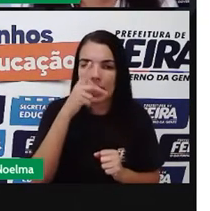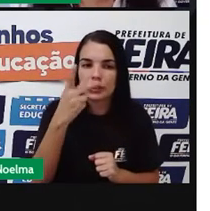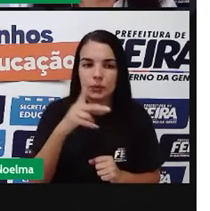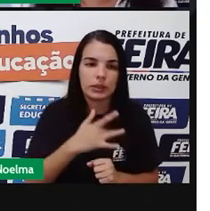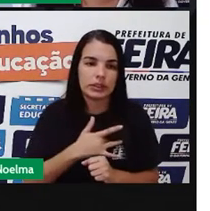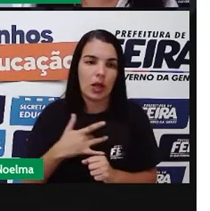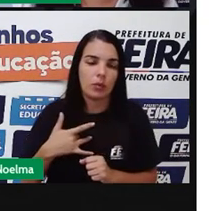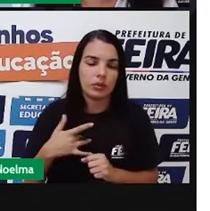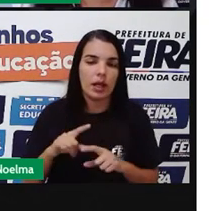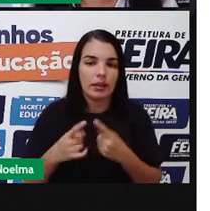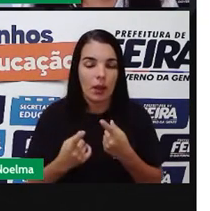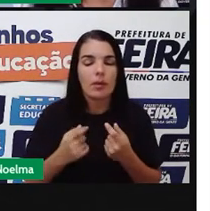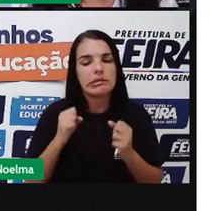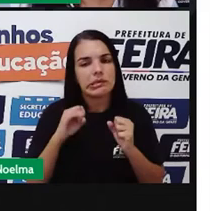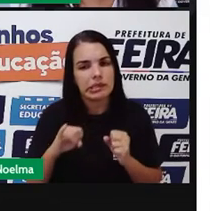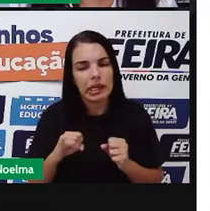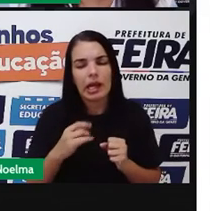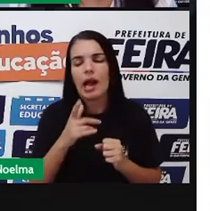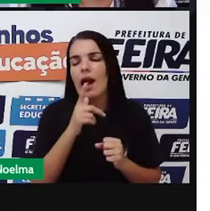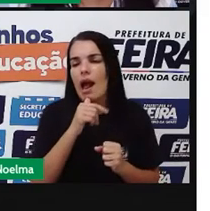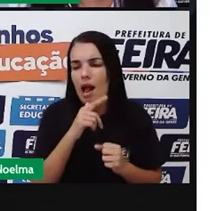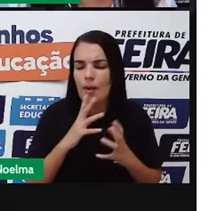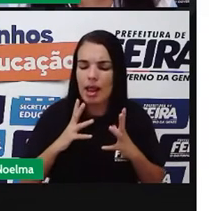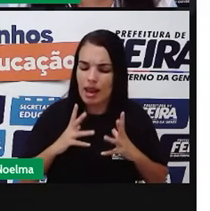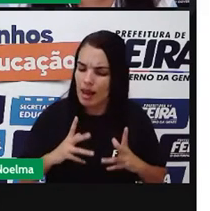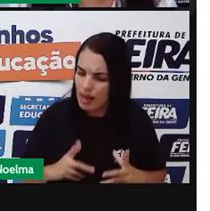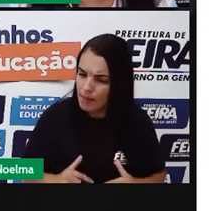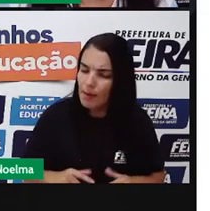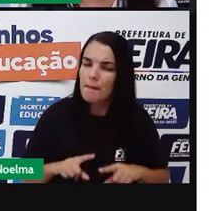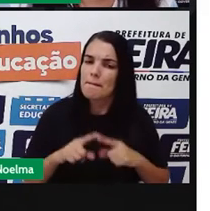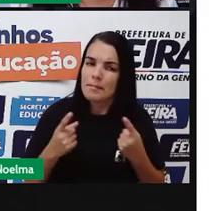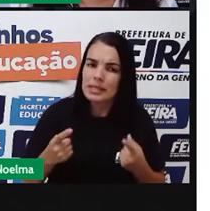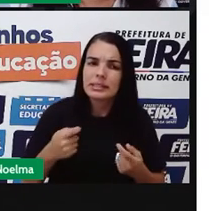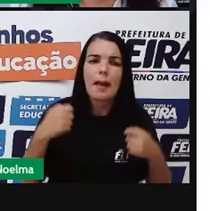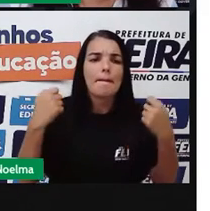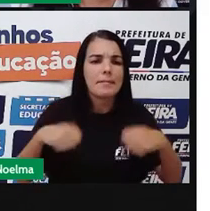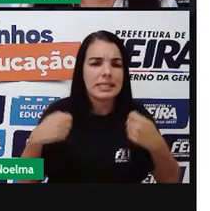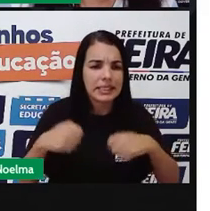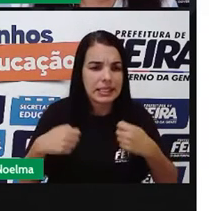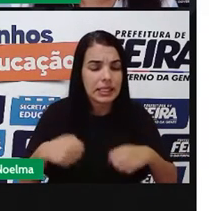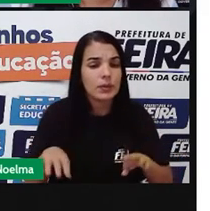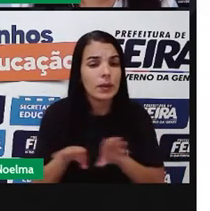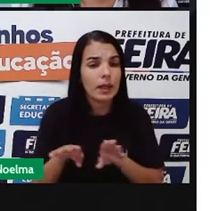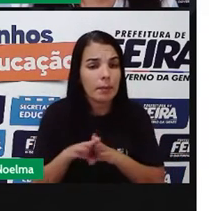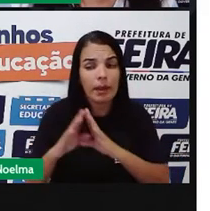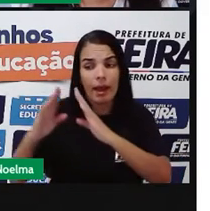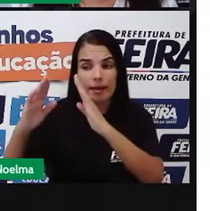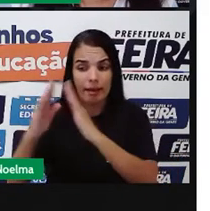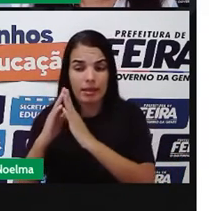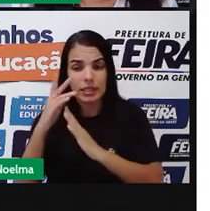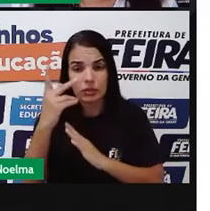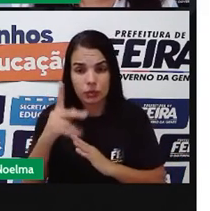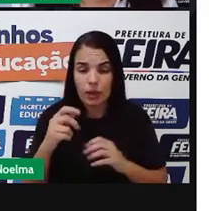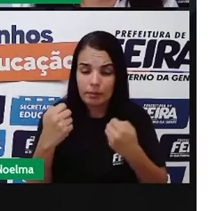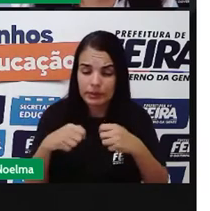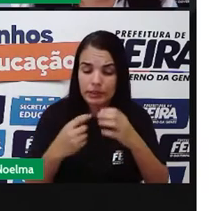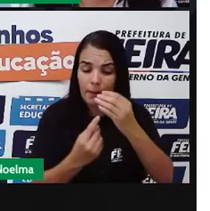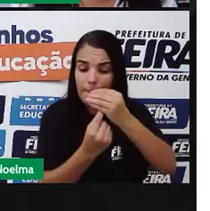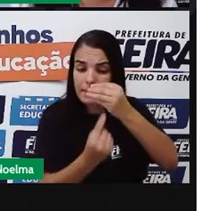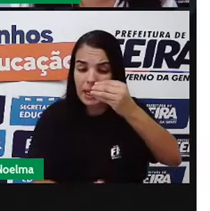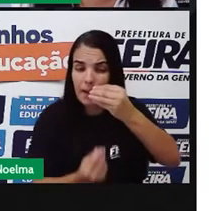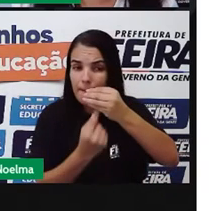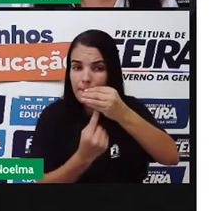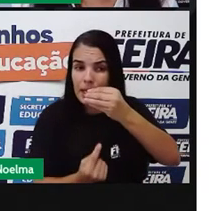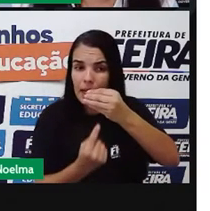saúde. Então, mesmo que faça por uma rede de tratamento de água, é necessário que, em casa, essa água seja novamente